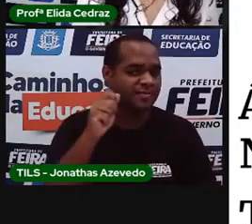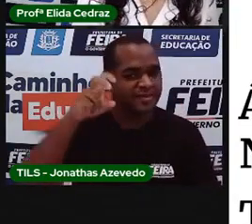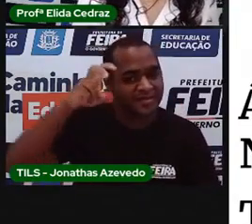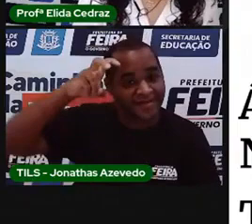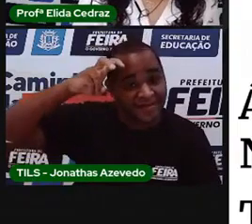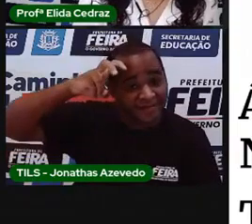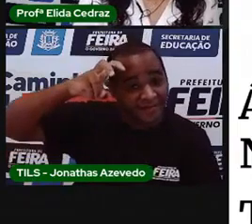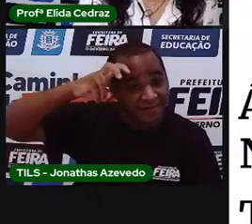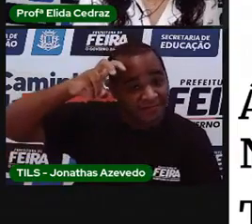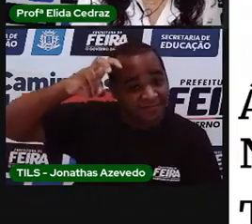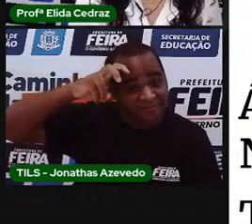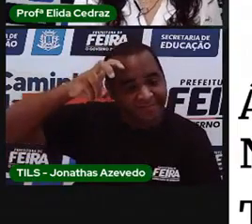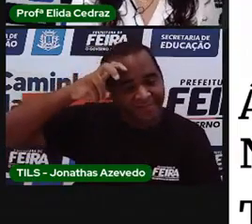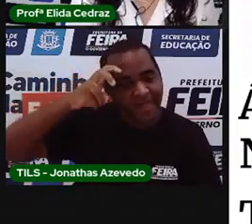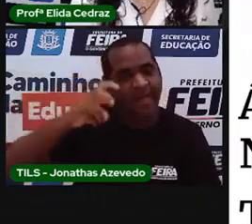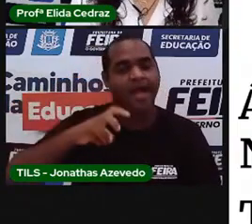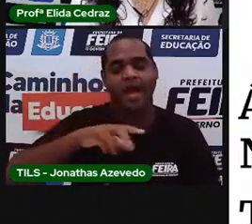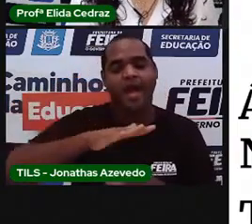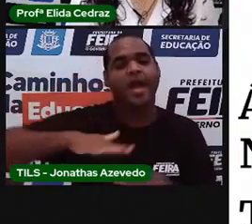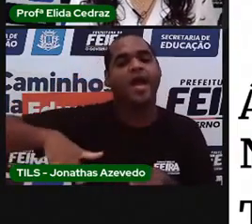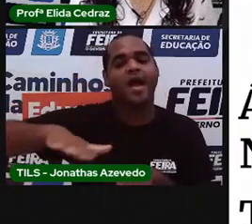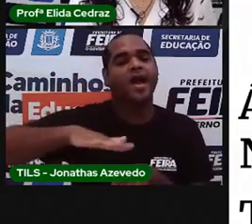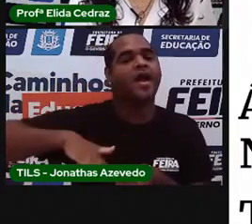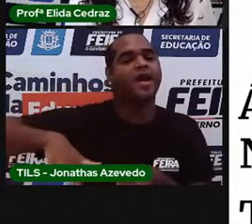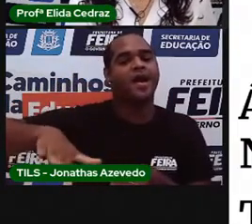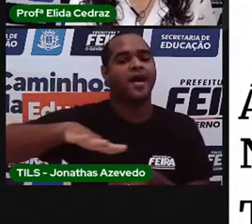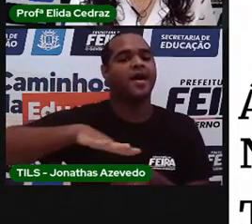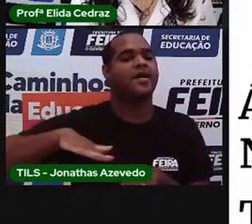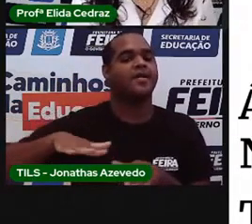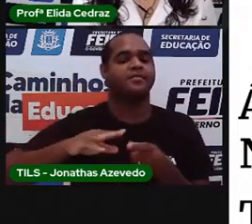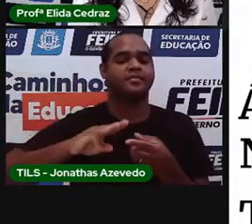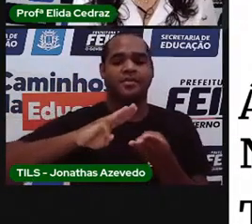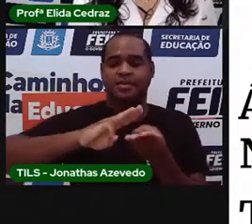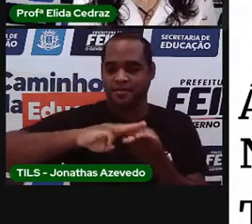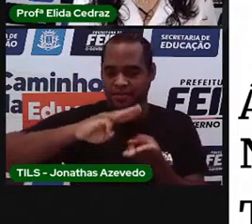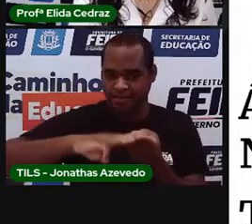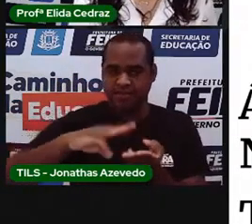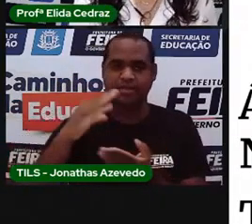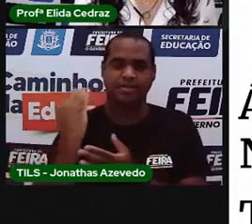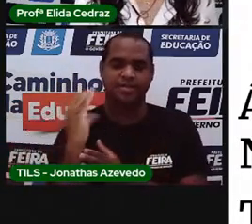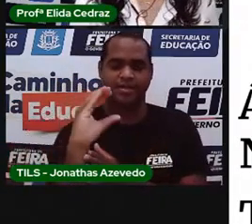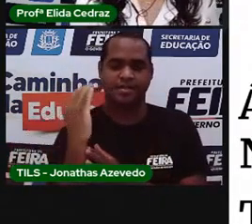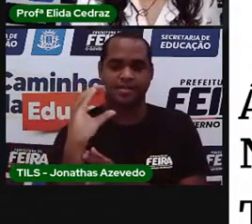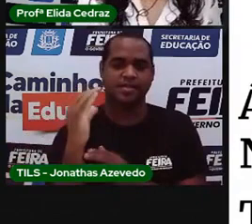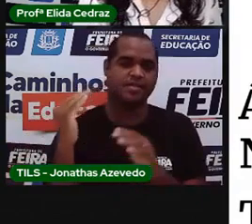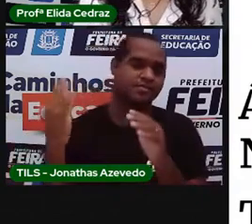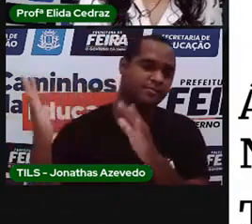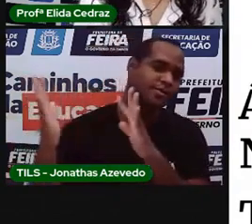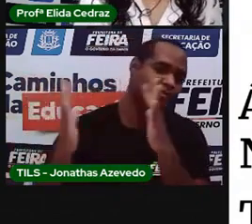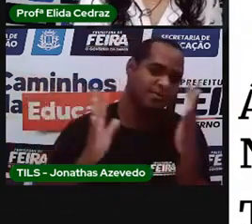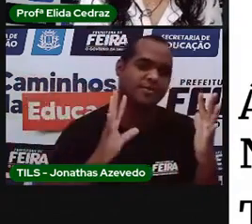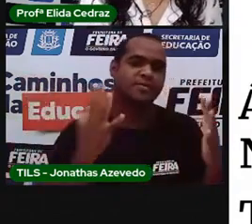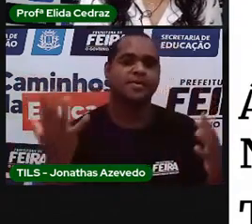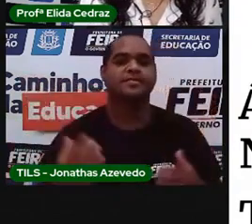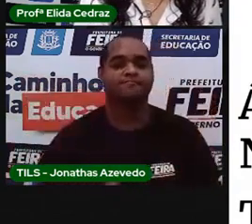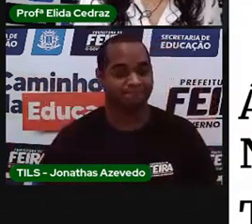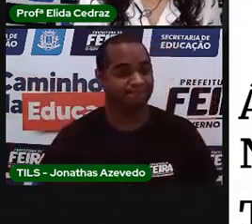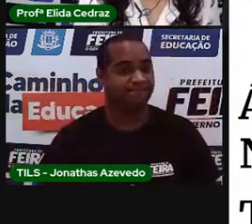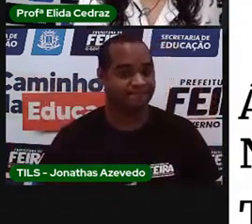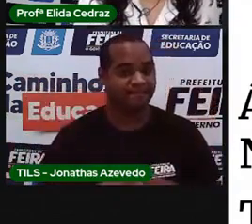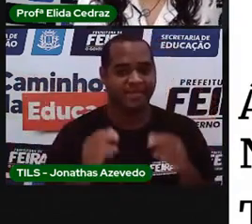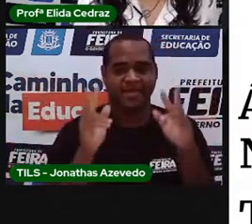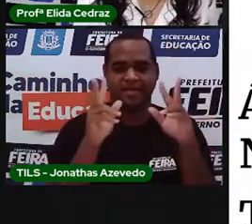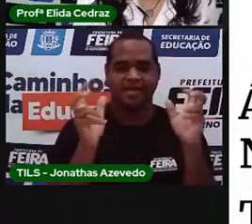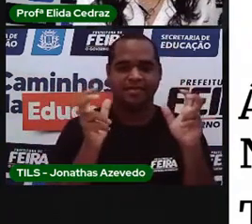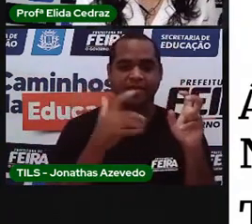uma quinta-feira. A área que nós vamos estudar é matemática e ciências da natureza,